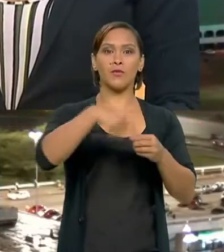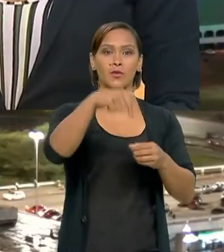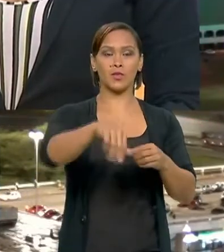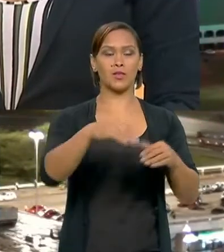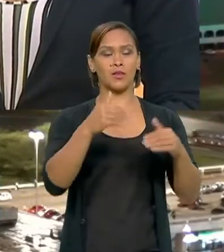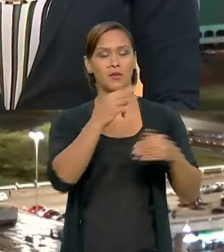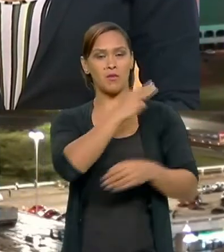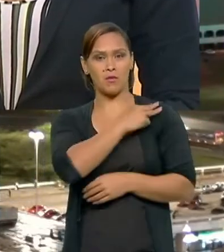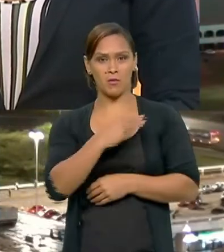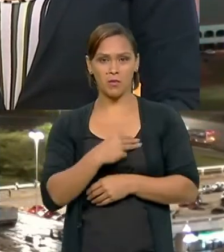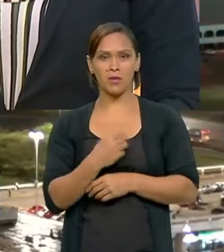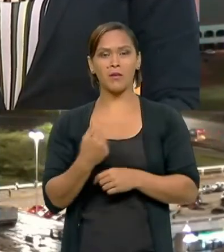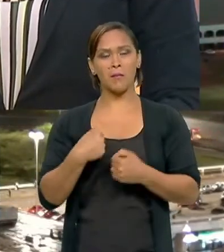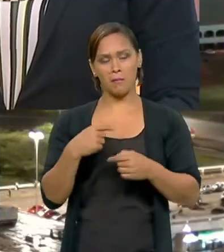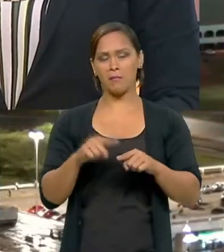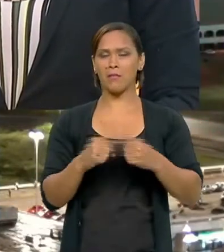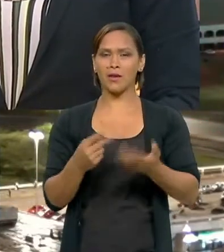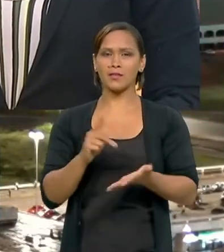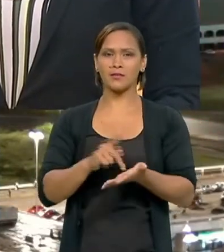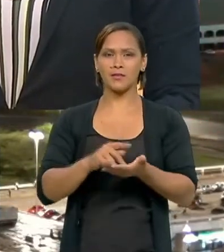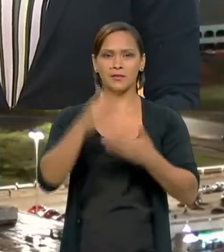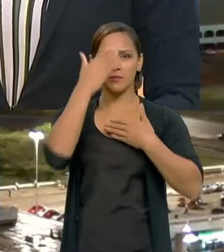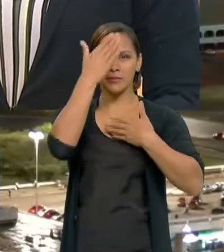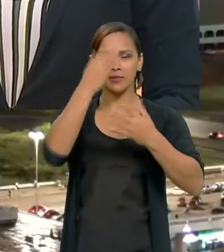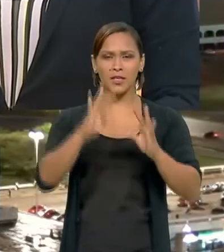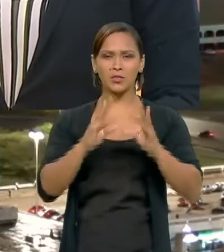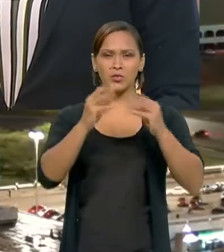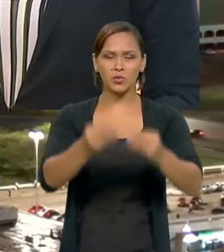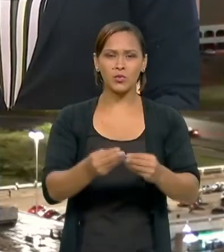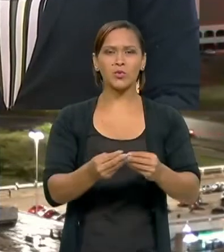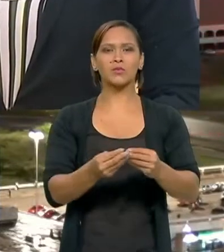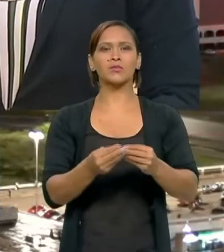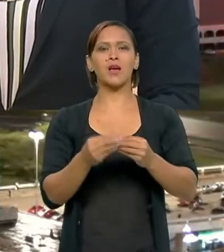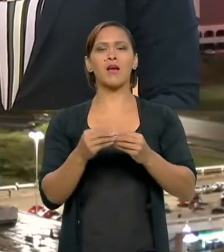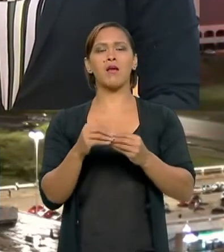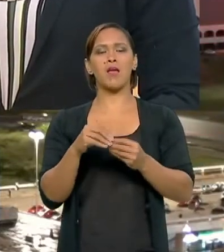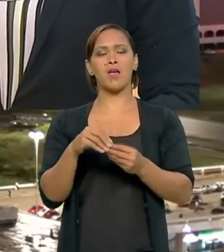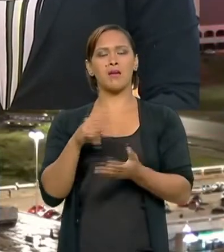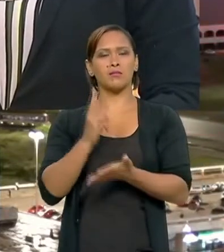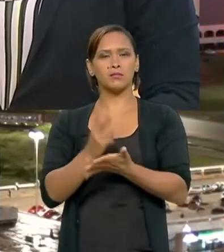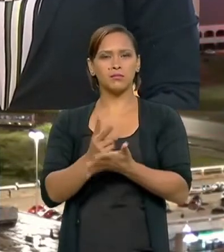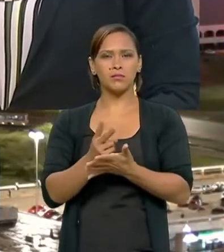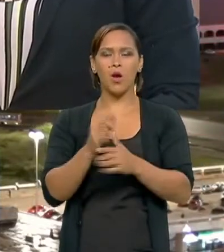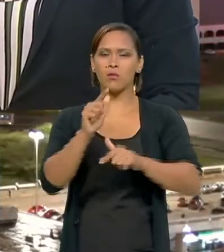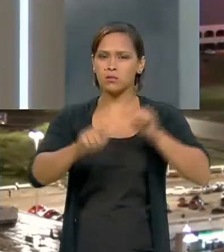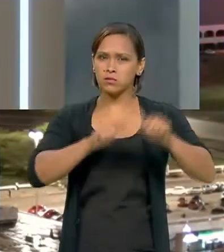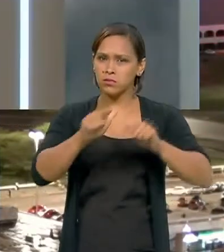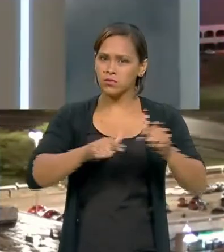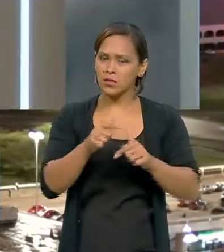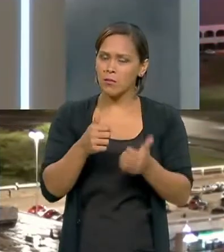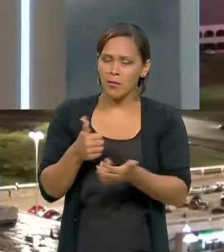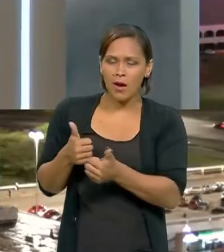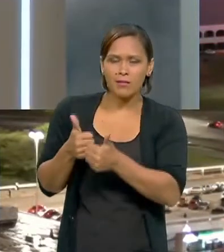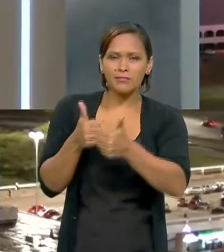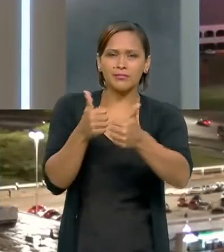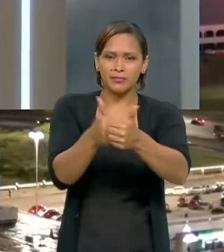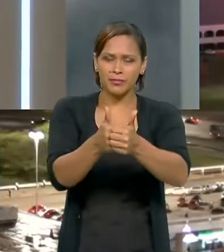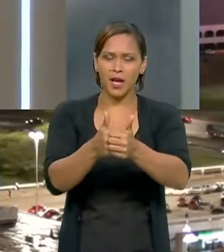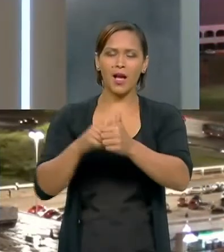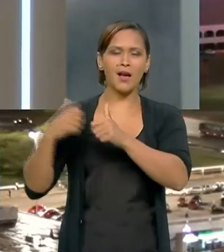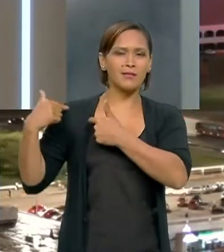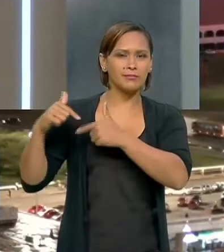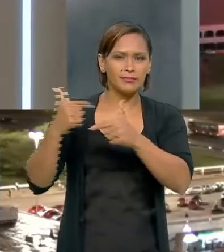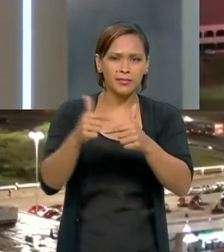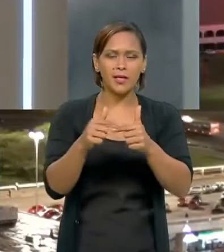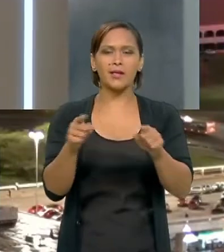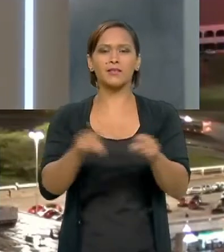ministro mas realmente agradecer muito a todos e desejar muito sucesso para o ministro nas conduções das suas atividades